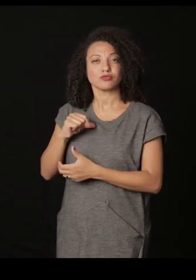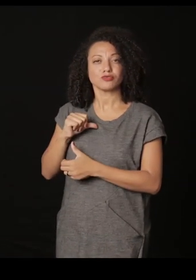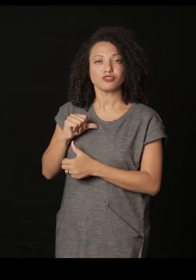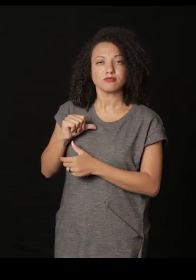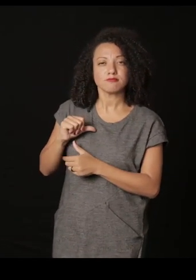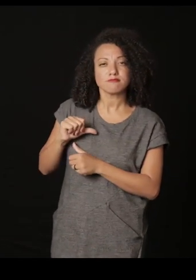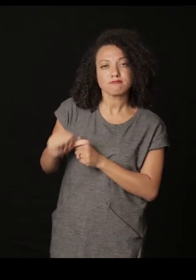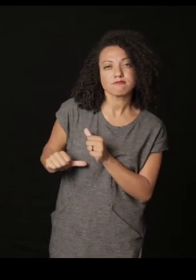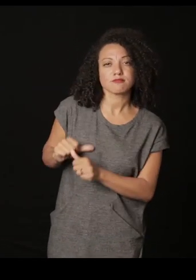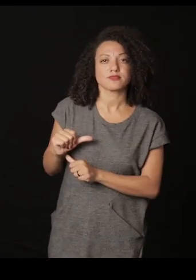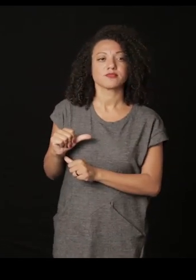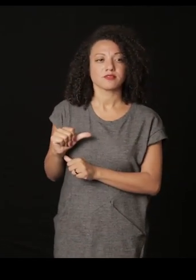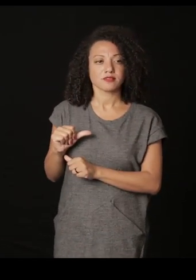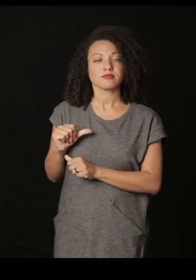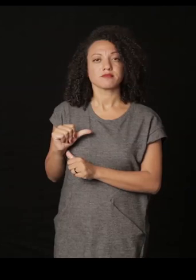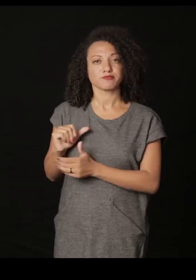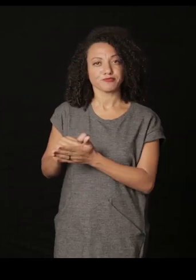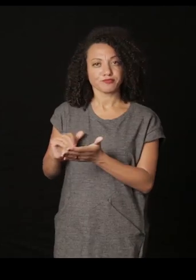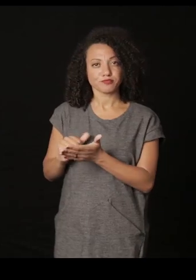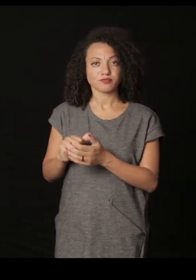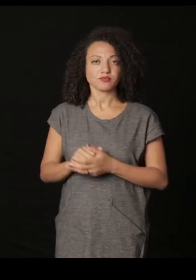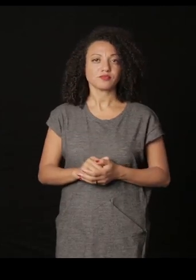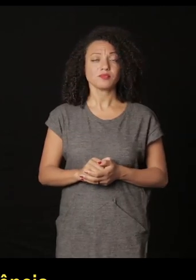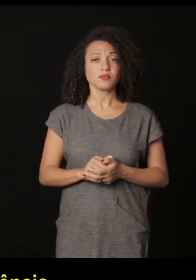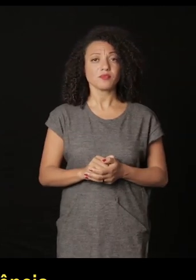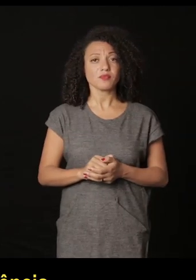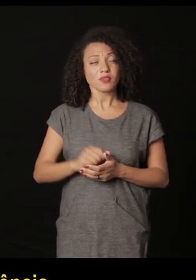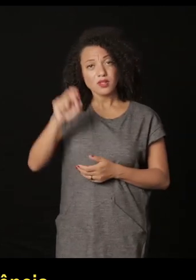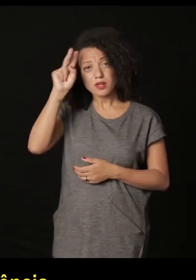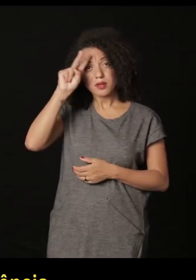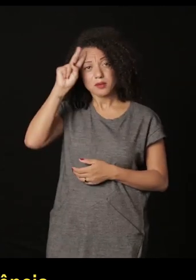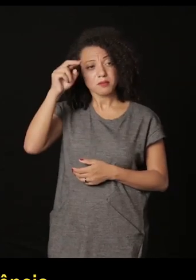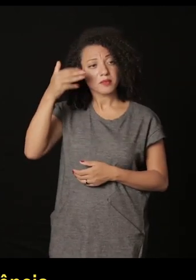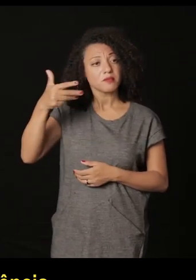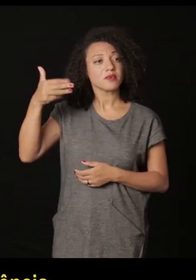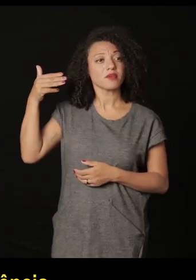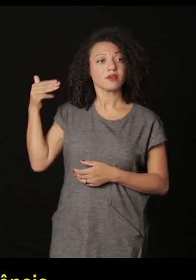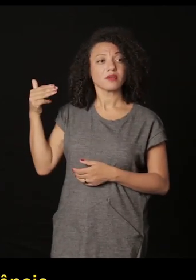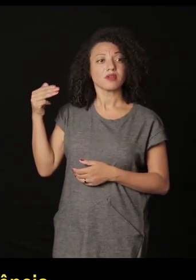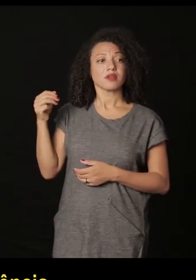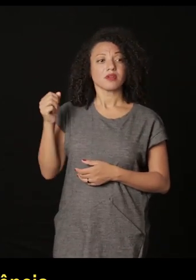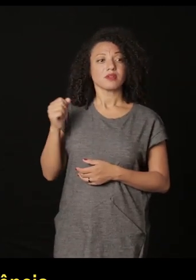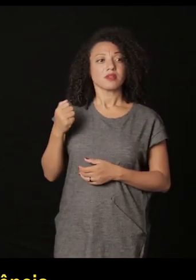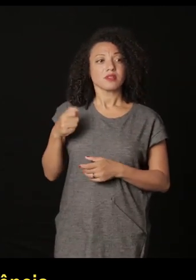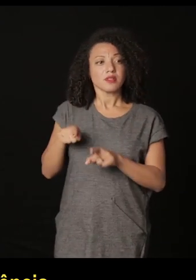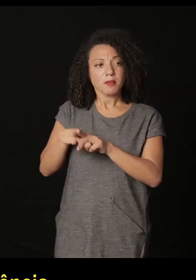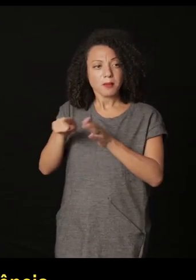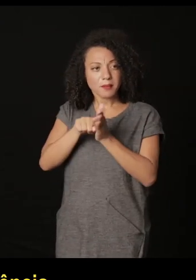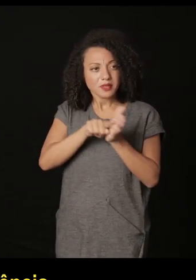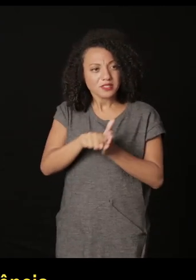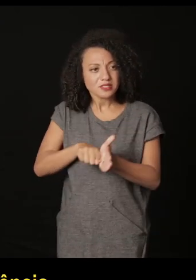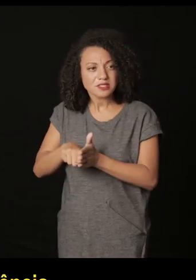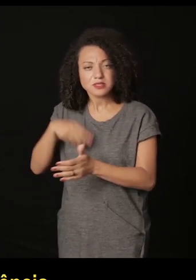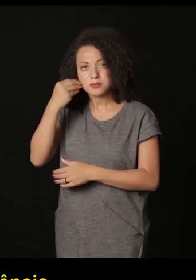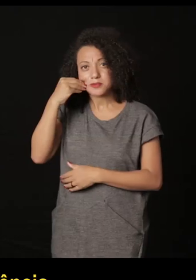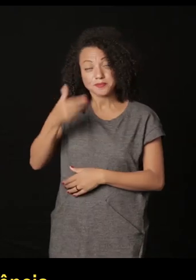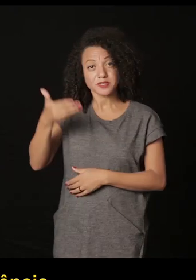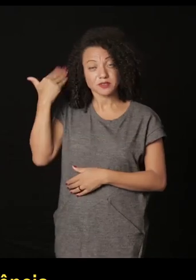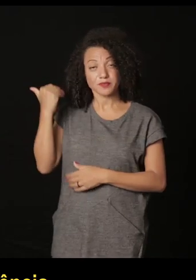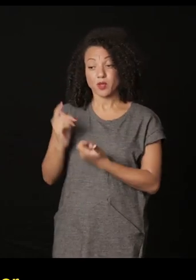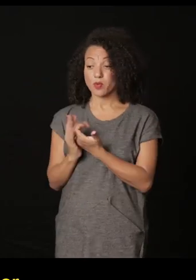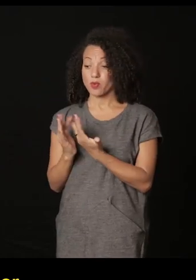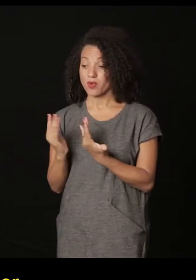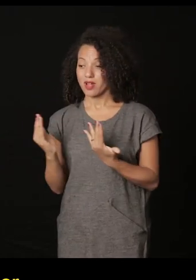porque o arquivo não será jamais a memória nem a anamnese em sua experiência espontânea viva e interior